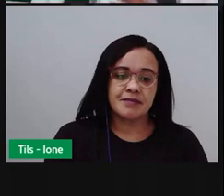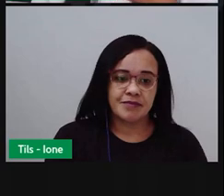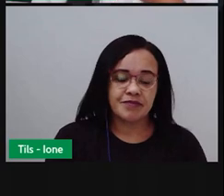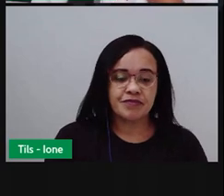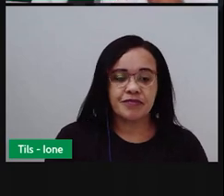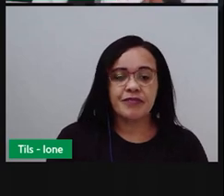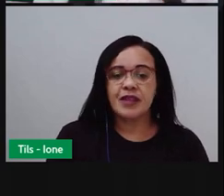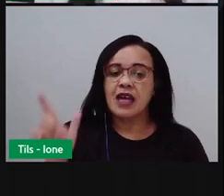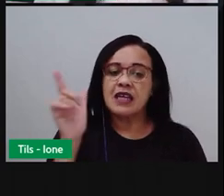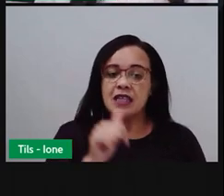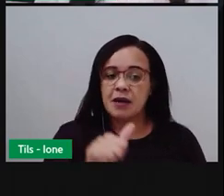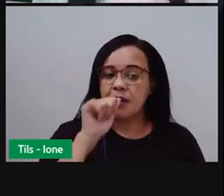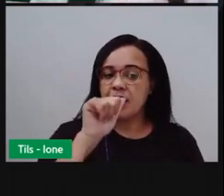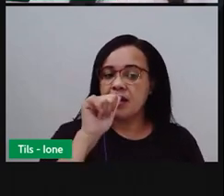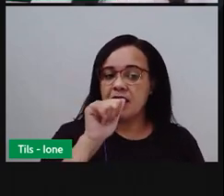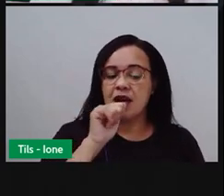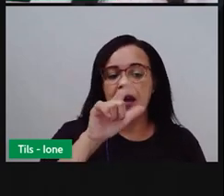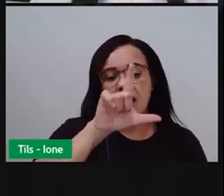jimipapo.